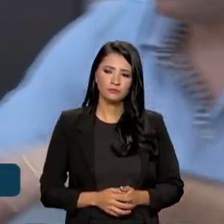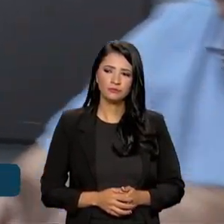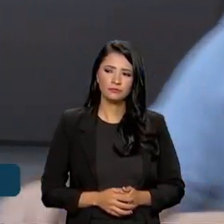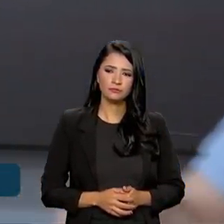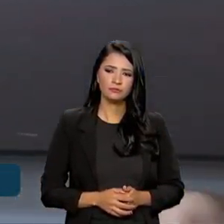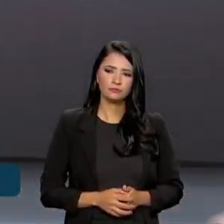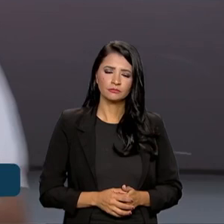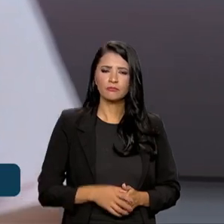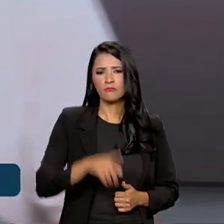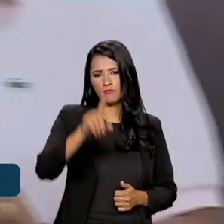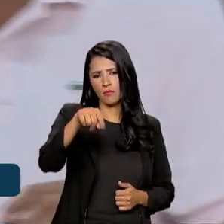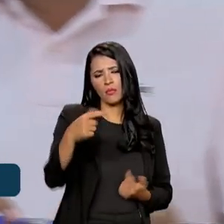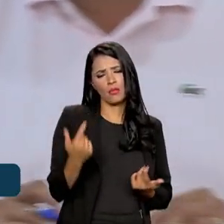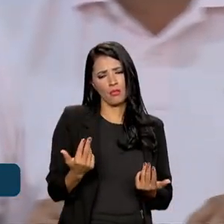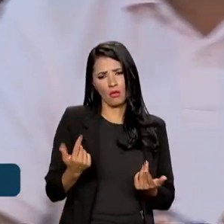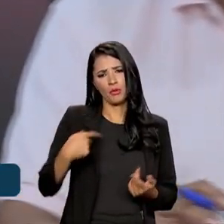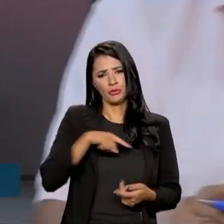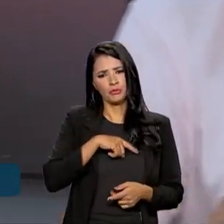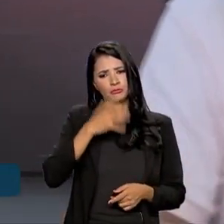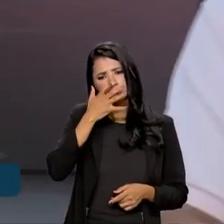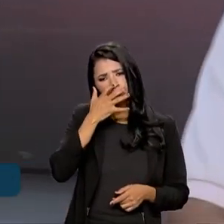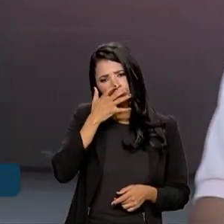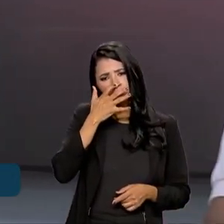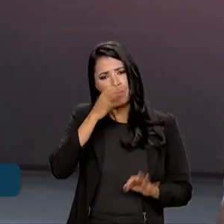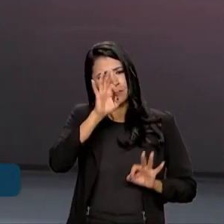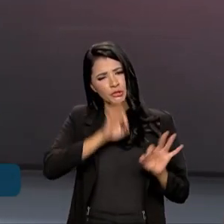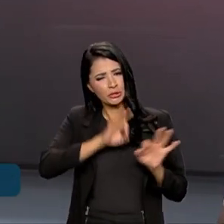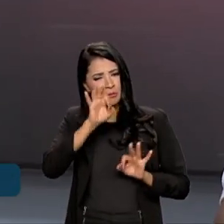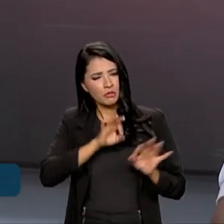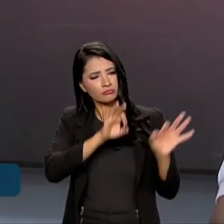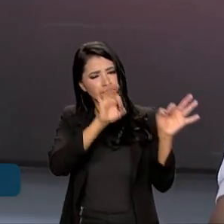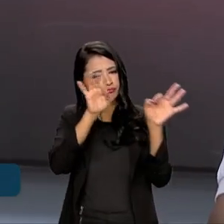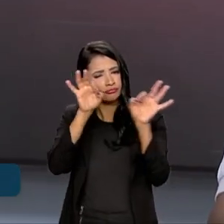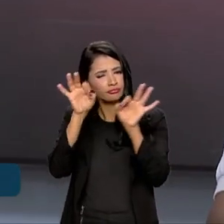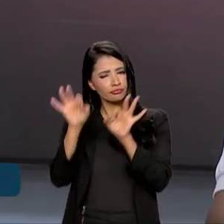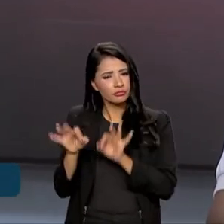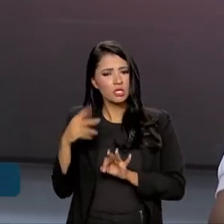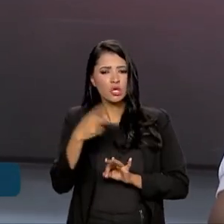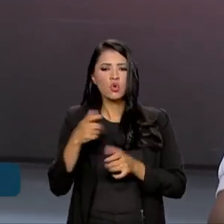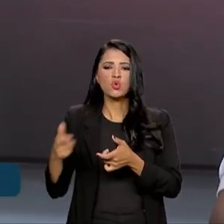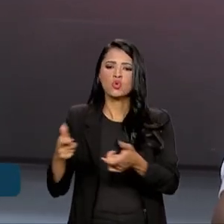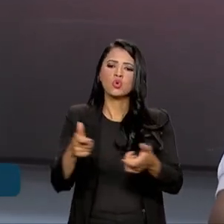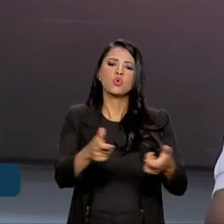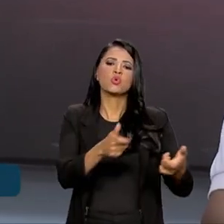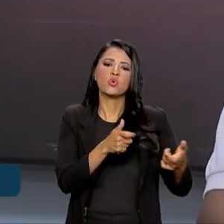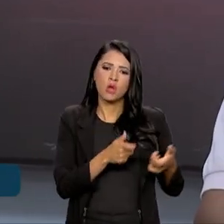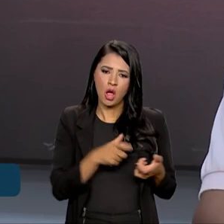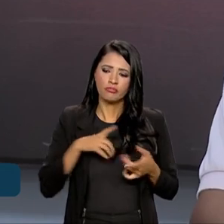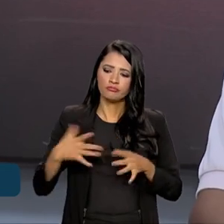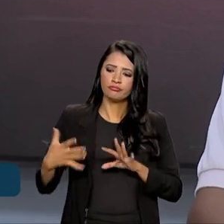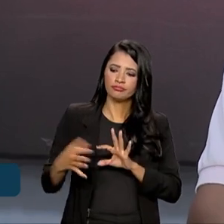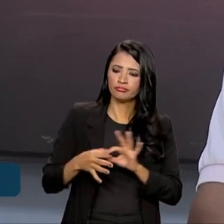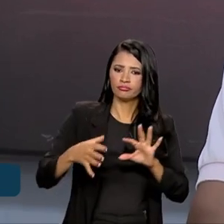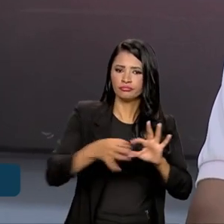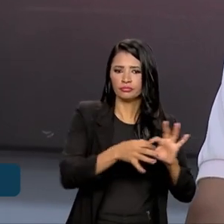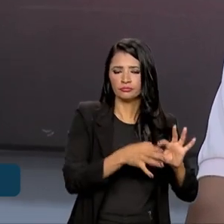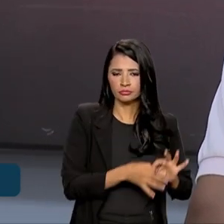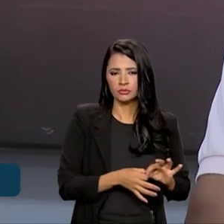É bem isso mesmo que a gente observa no planejamento e no acompanhamento das localidades que se interligam.